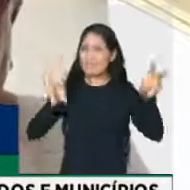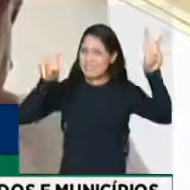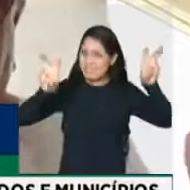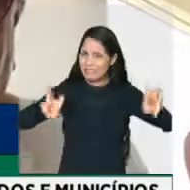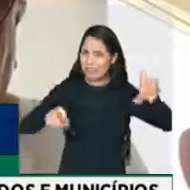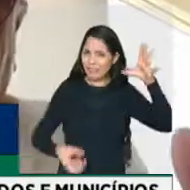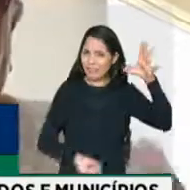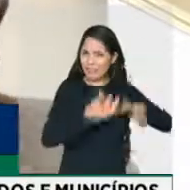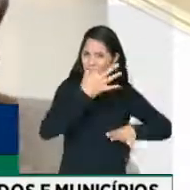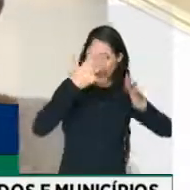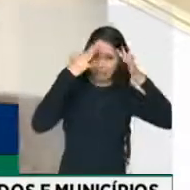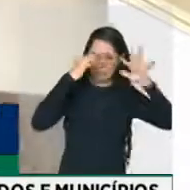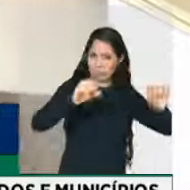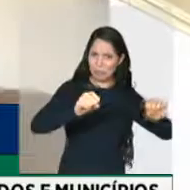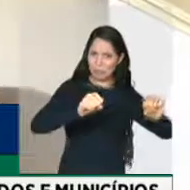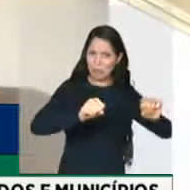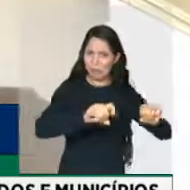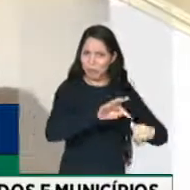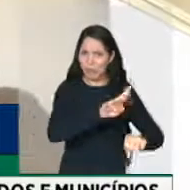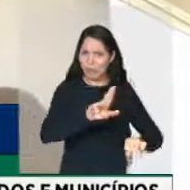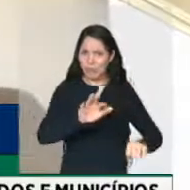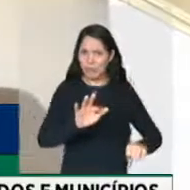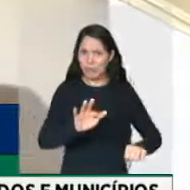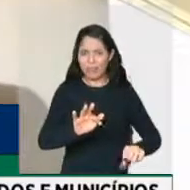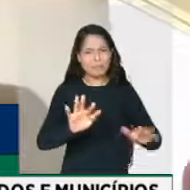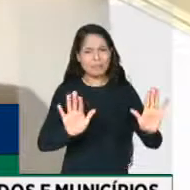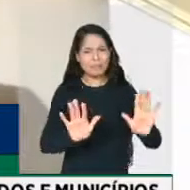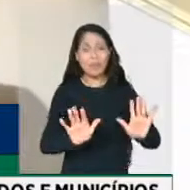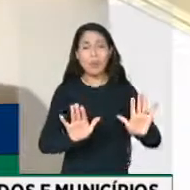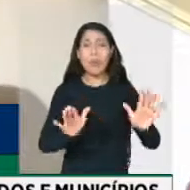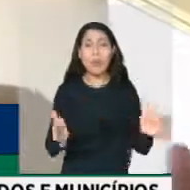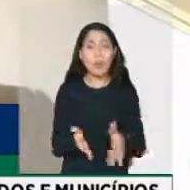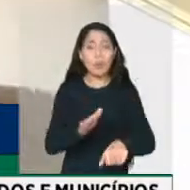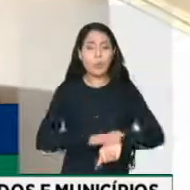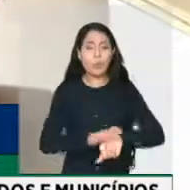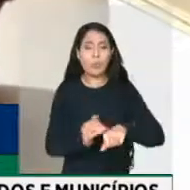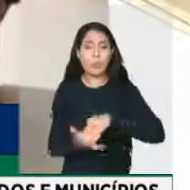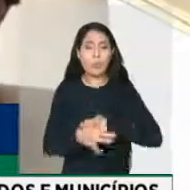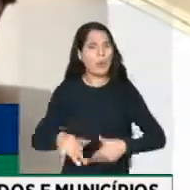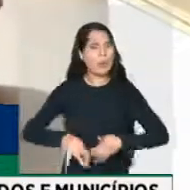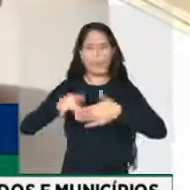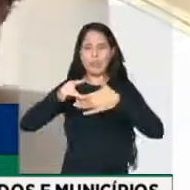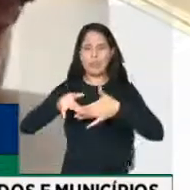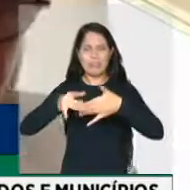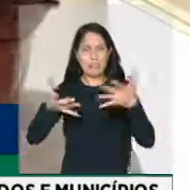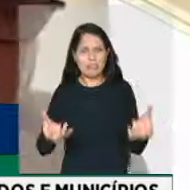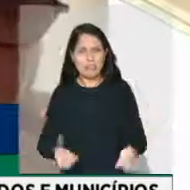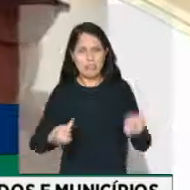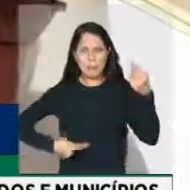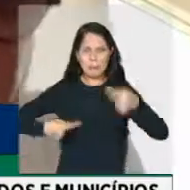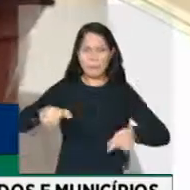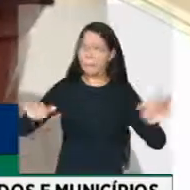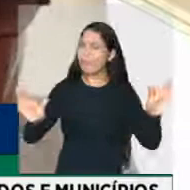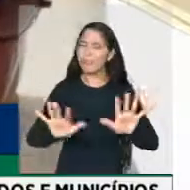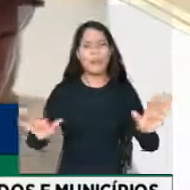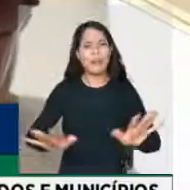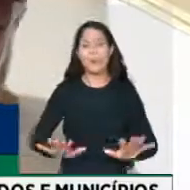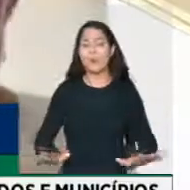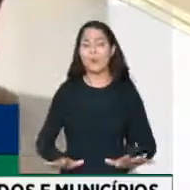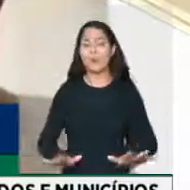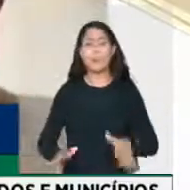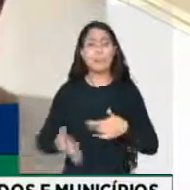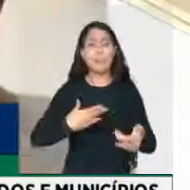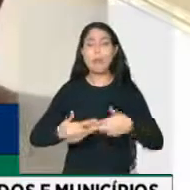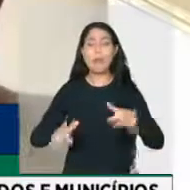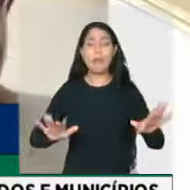Isso eu acho que é um assunto que a gente tem e que os senhores líderes não podem aceitar uma discussão dessa matéria, independente